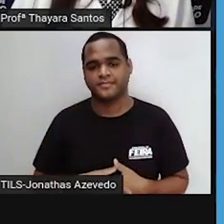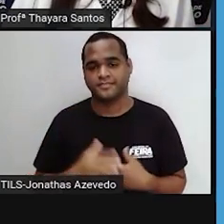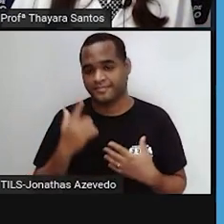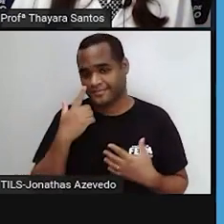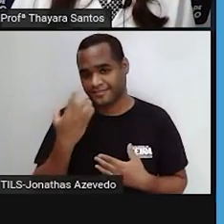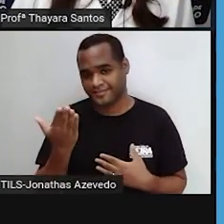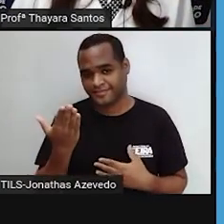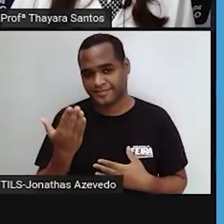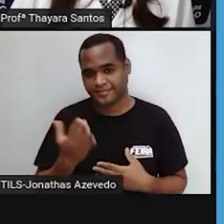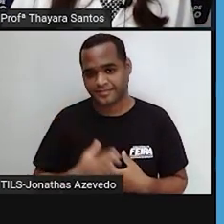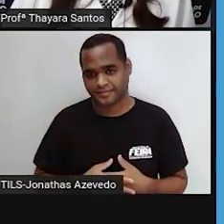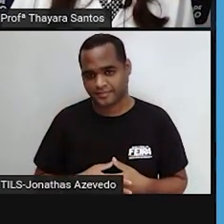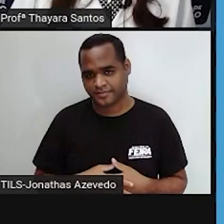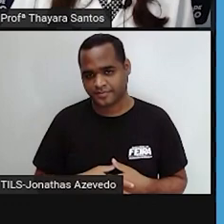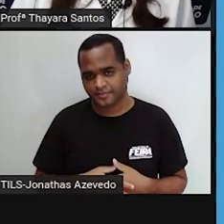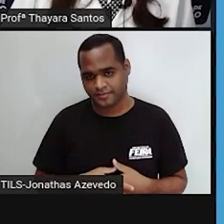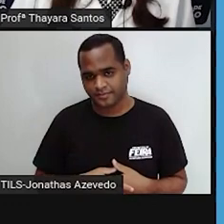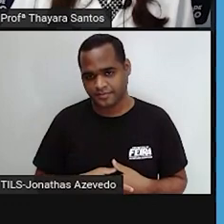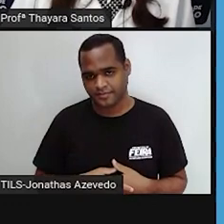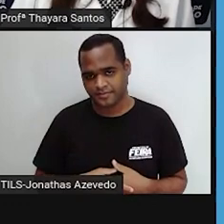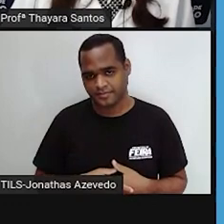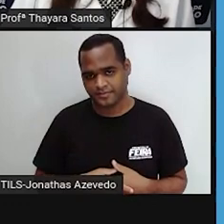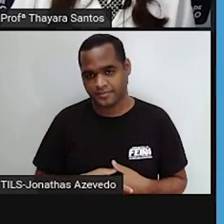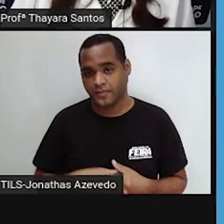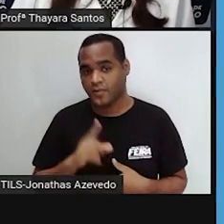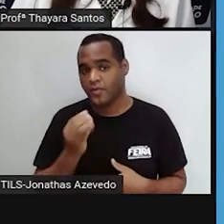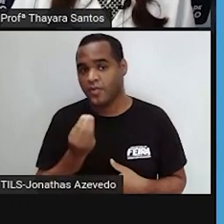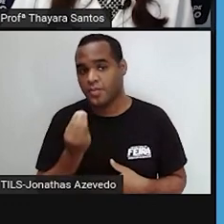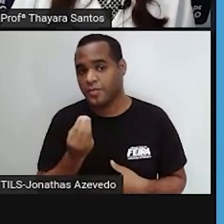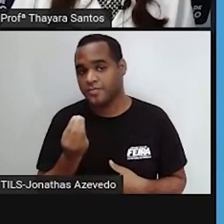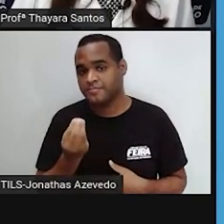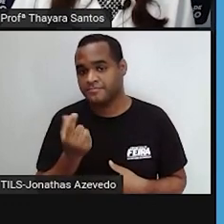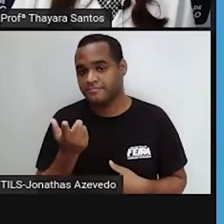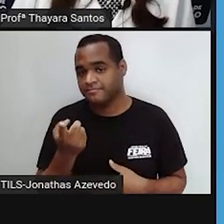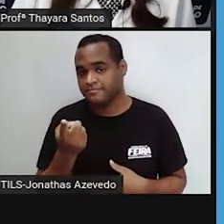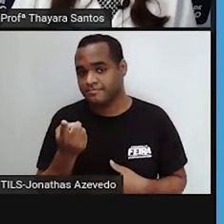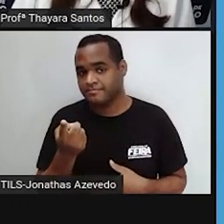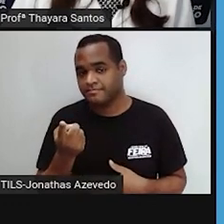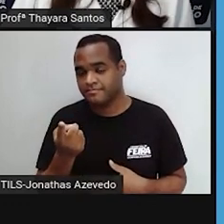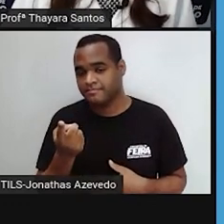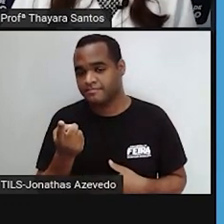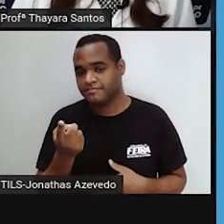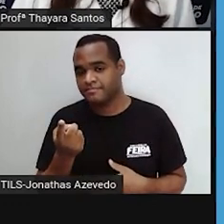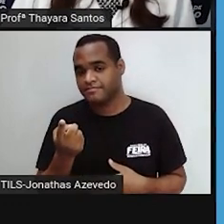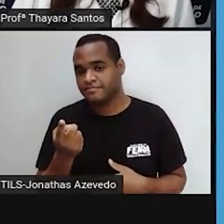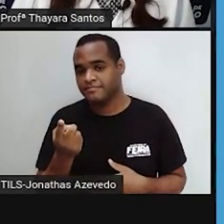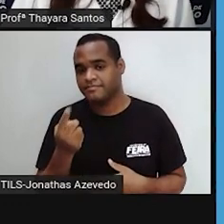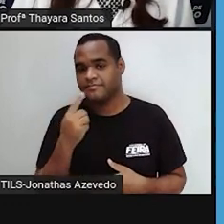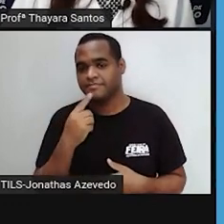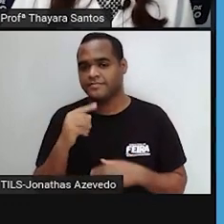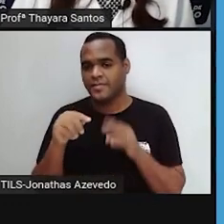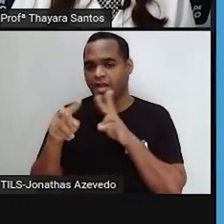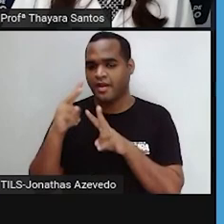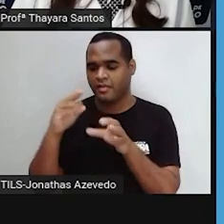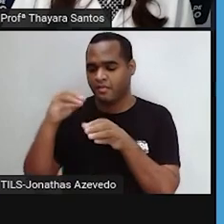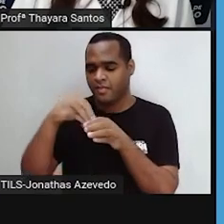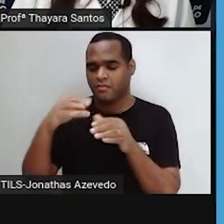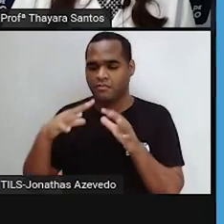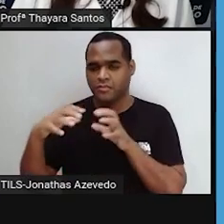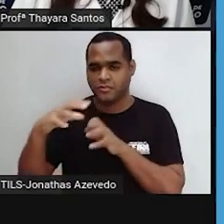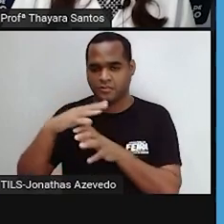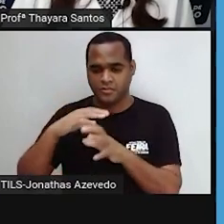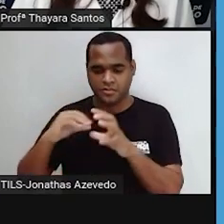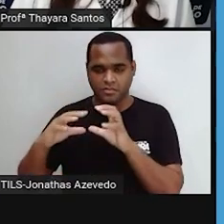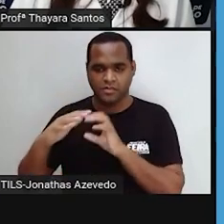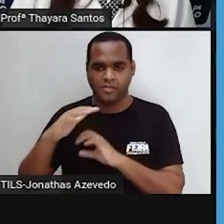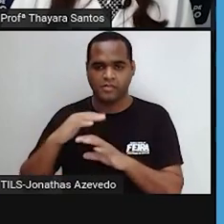colocar o vídeo aqui para vocês verem como é que ele funciona. Então ele está lá, essa bolsa, parece uma bolsa de ar dentro da célula eucariótica